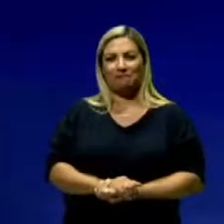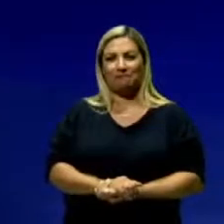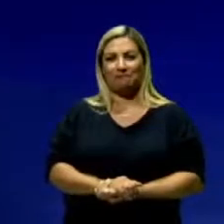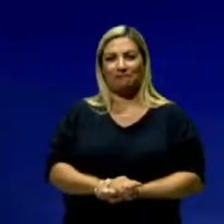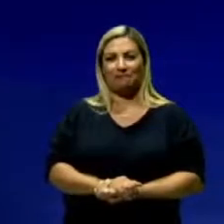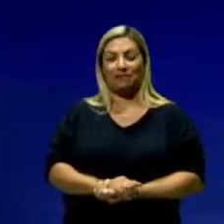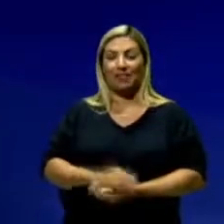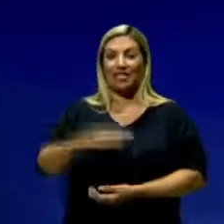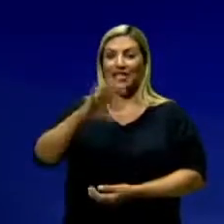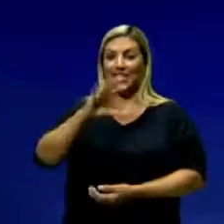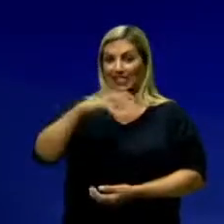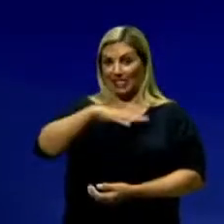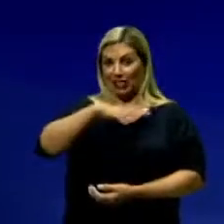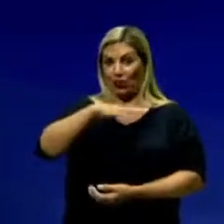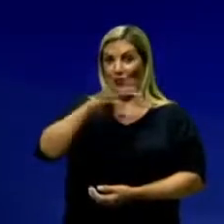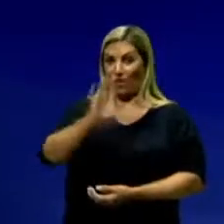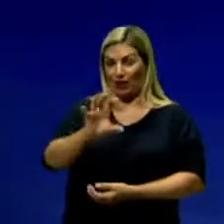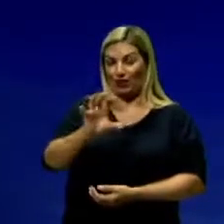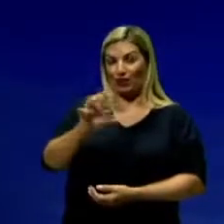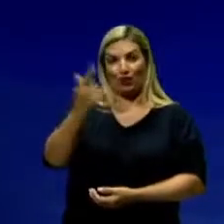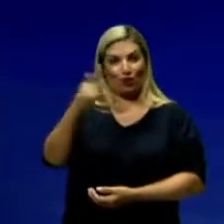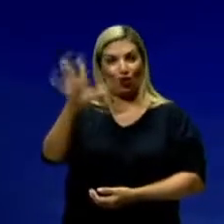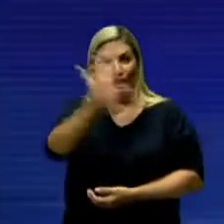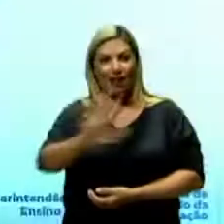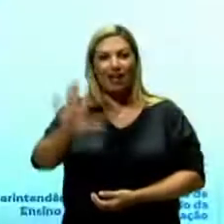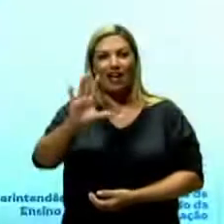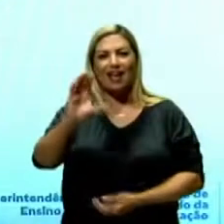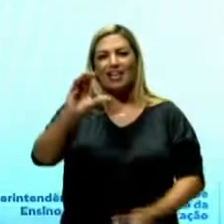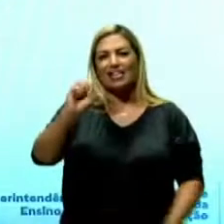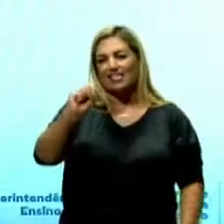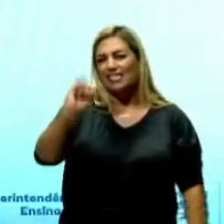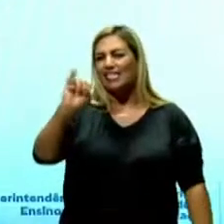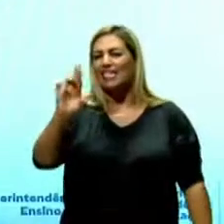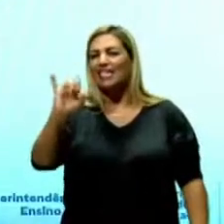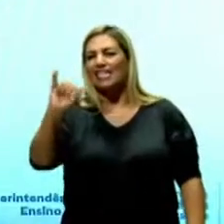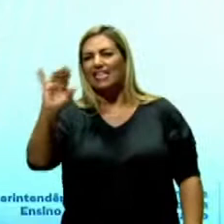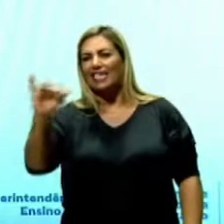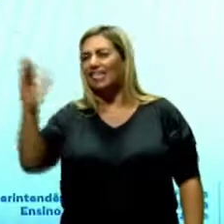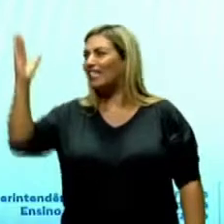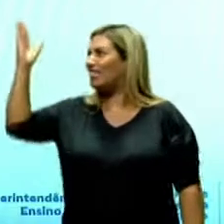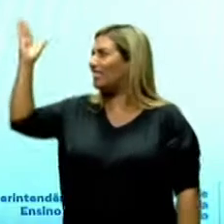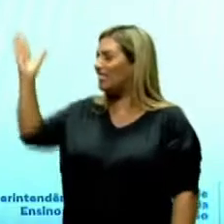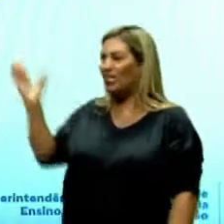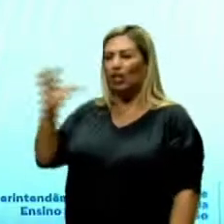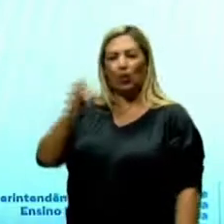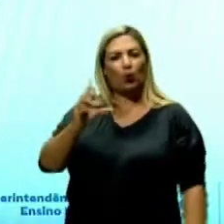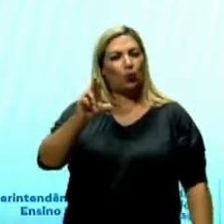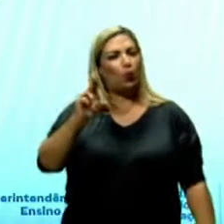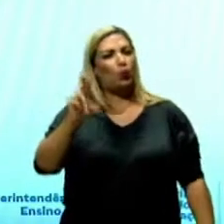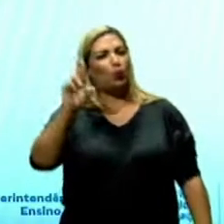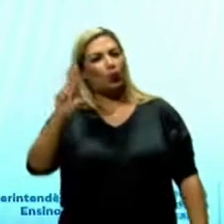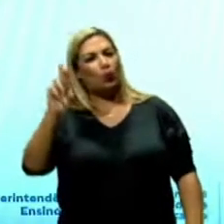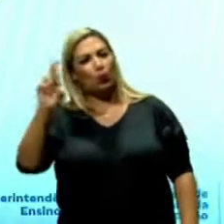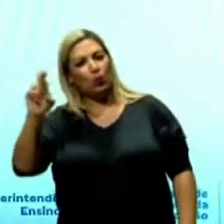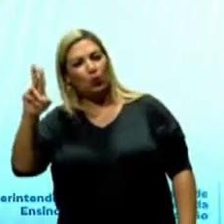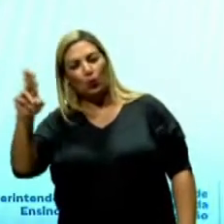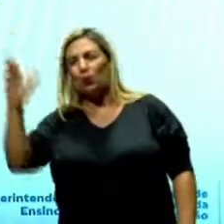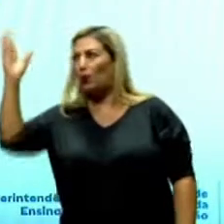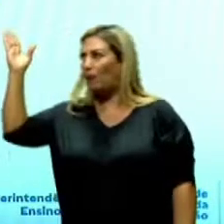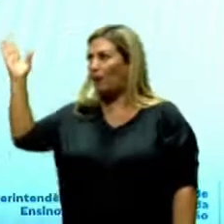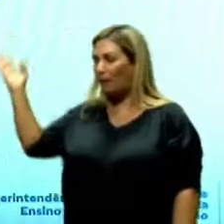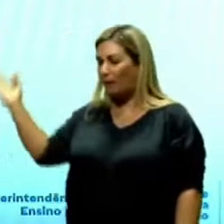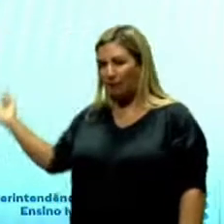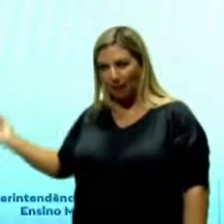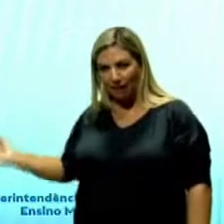Região Centro-Oeste, que é a nossa região. O Siriri, o Cururu, a Catira, o Chupim, o Tambor, o Xote e o Sarandi.